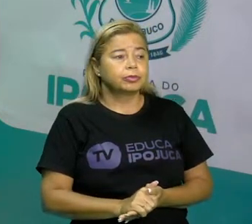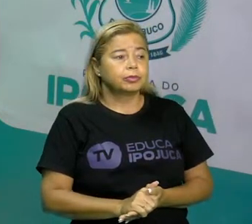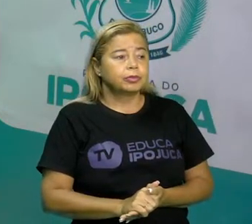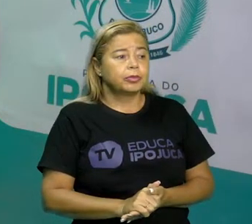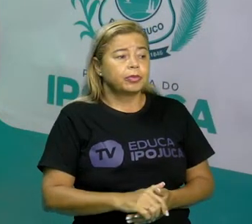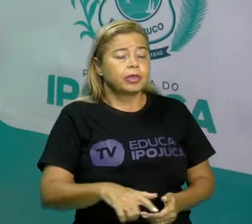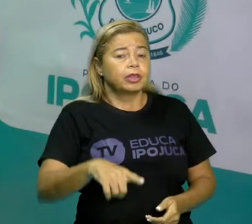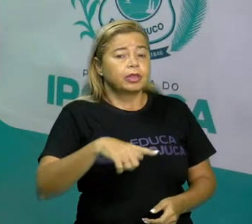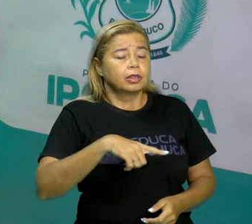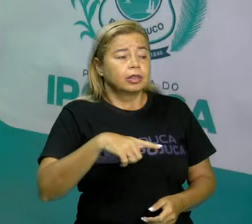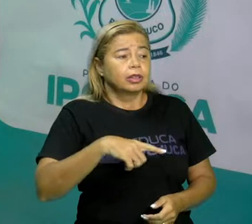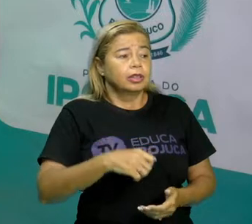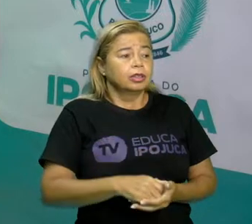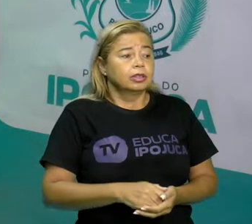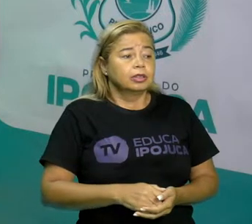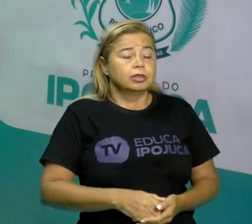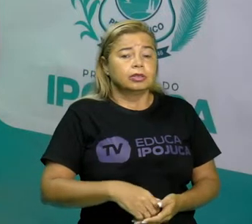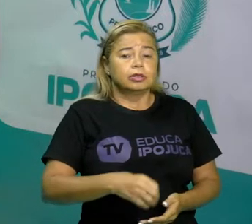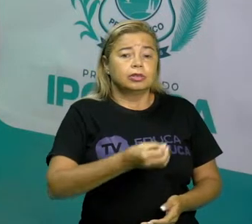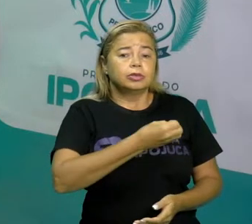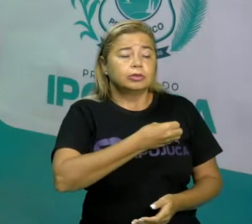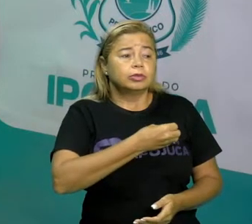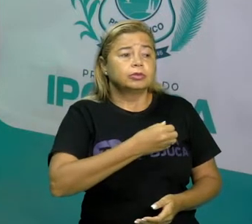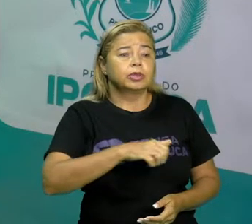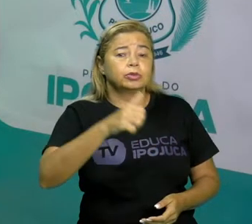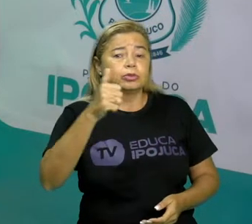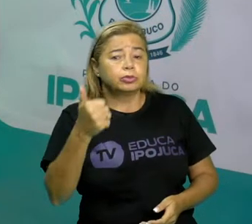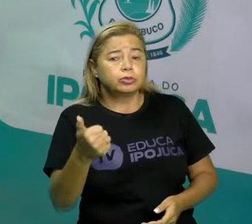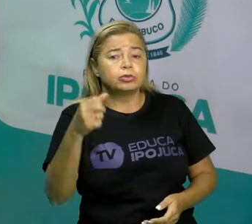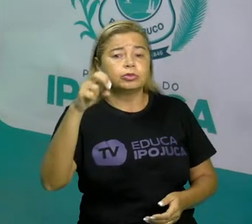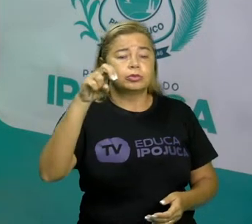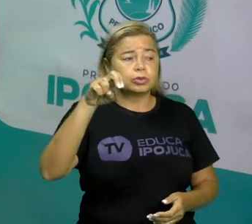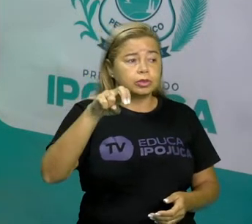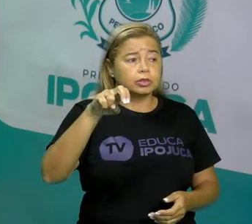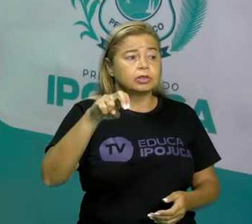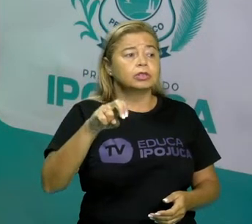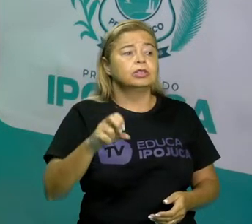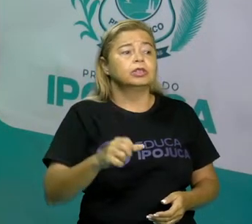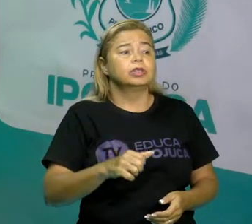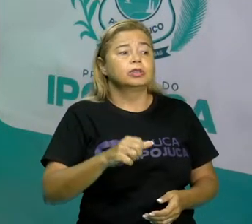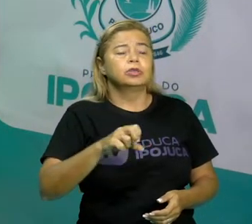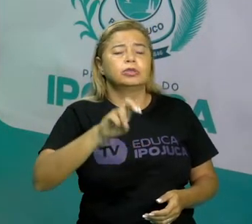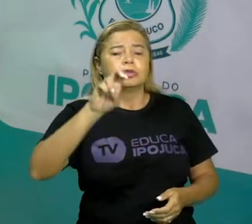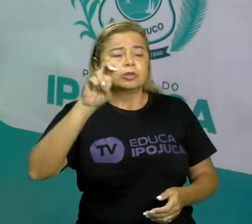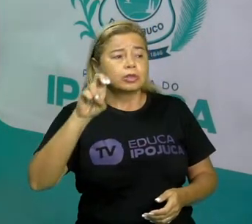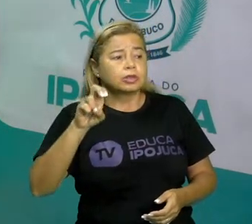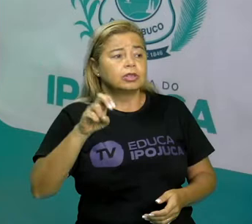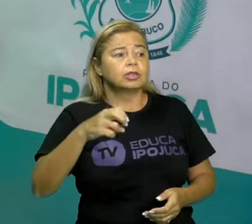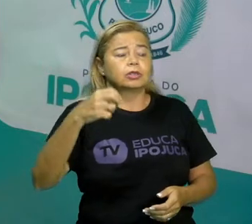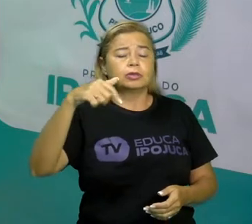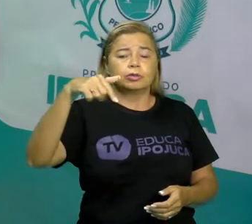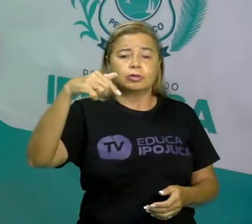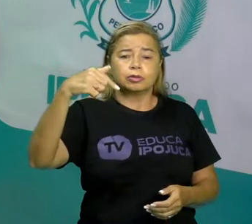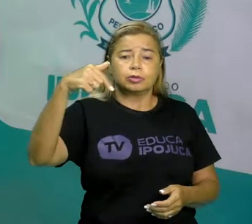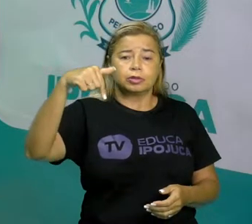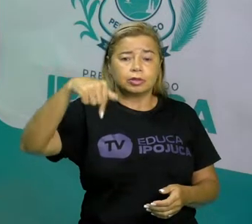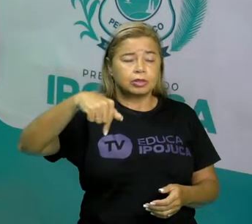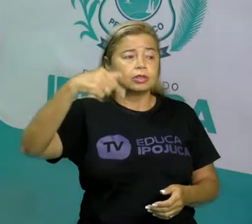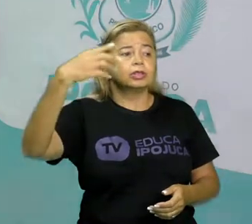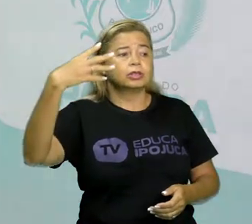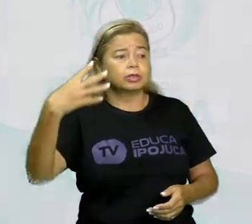nós temos o número um, o cinco, o cinco de novo, o quatro e o sete. Esses números estão na casa da